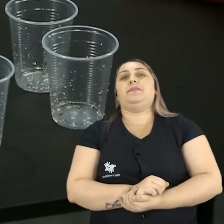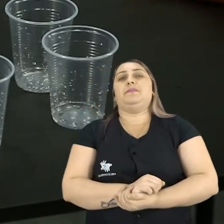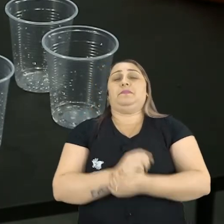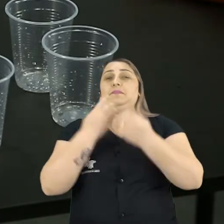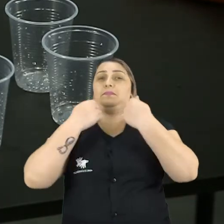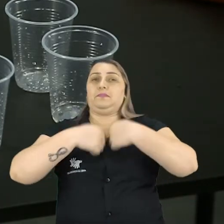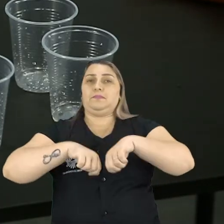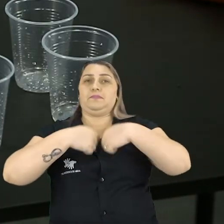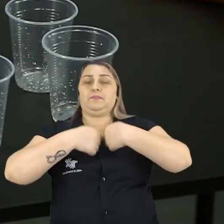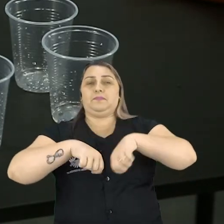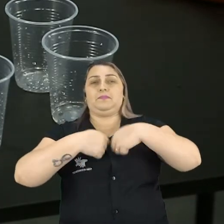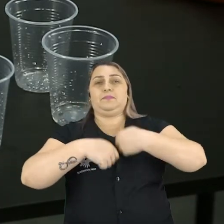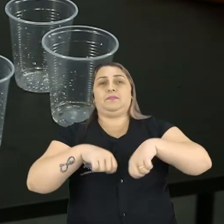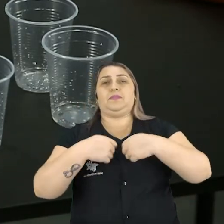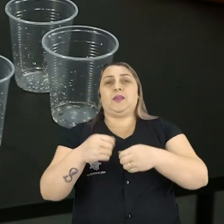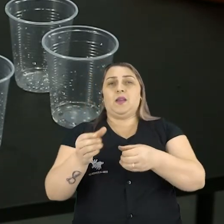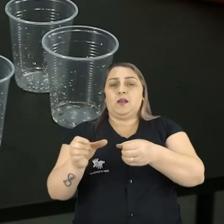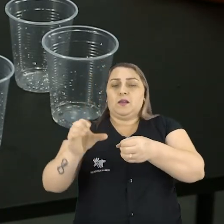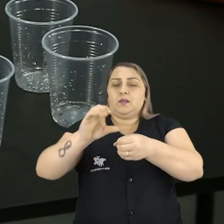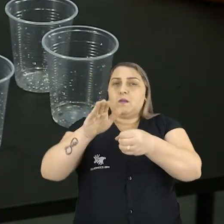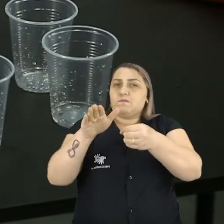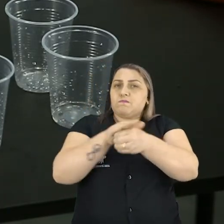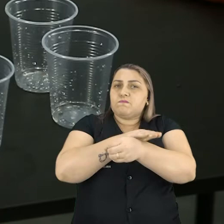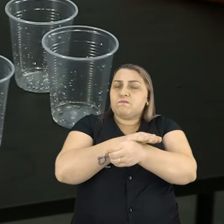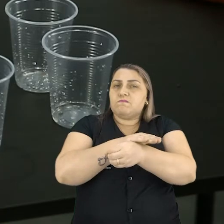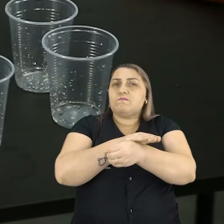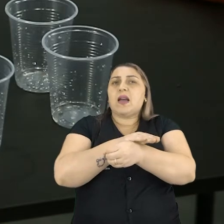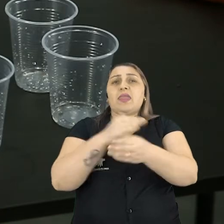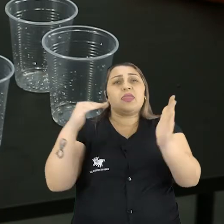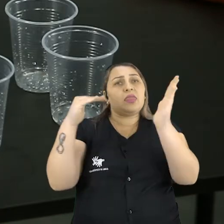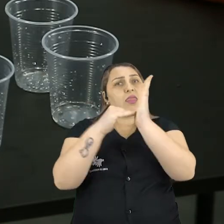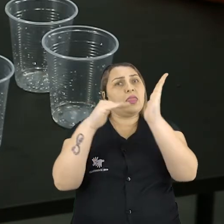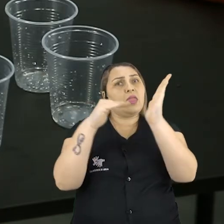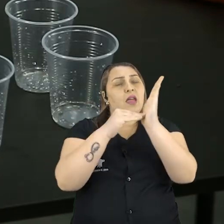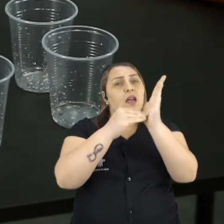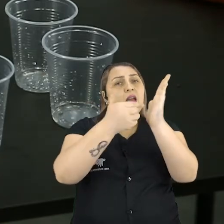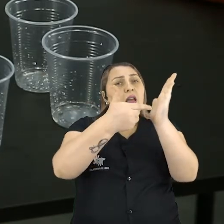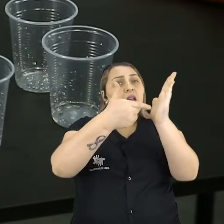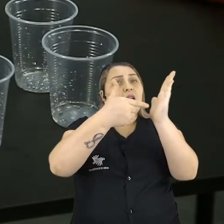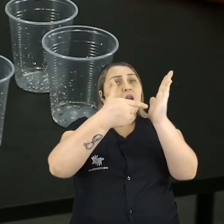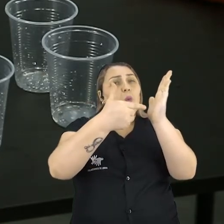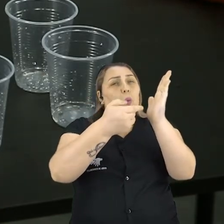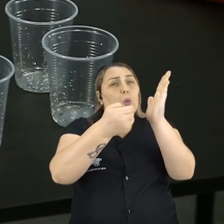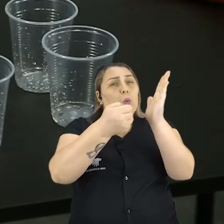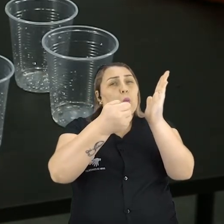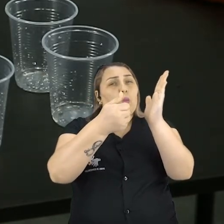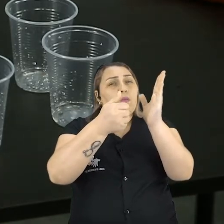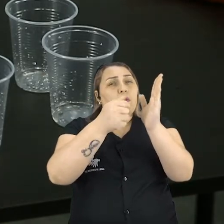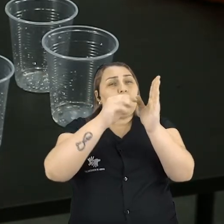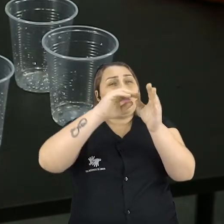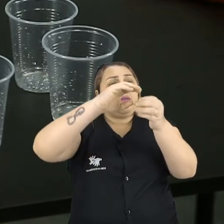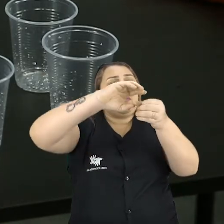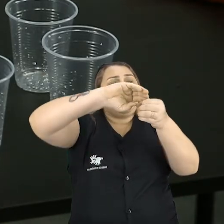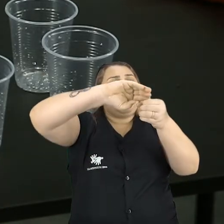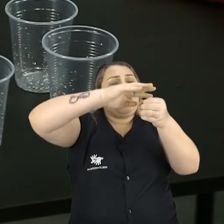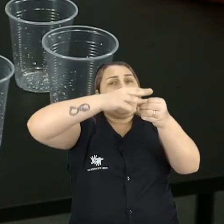vamos precisar enchê-lo Que a capacidade dele é até quase transbordar